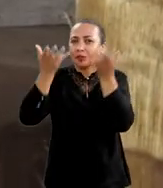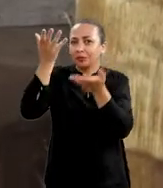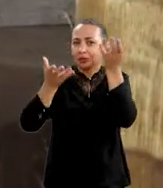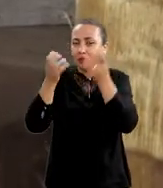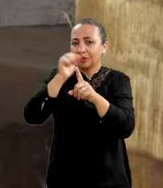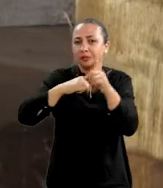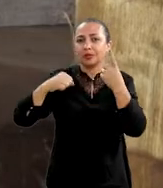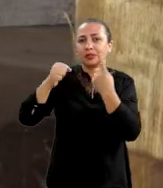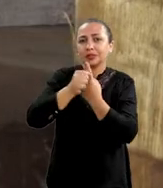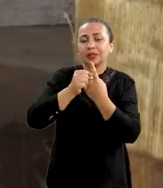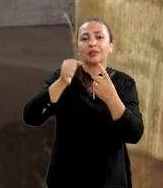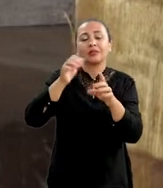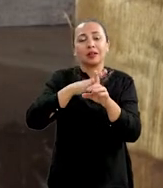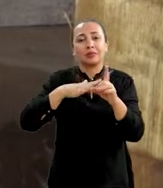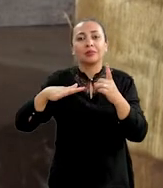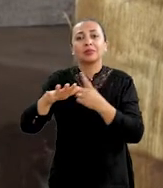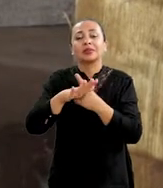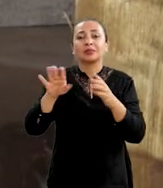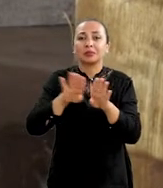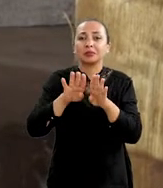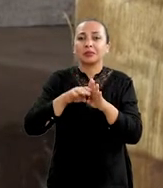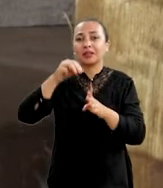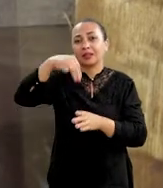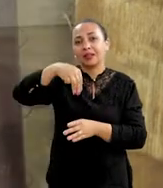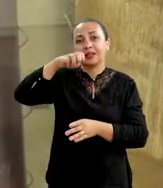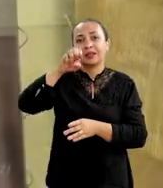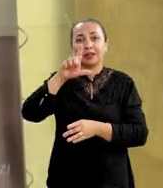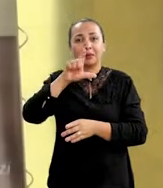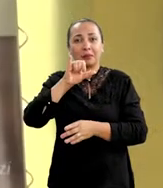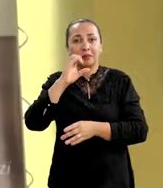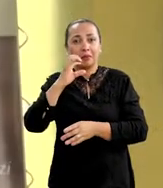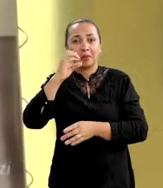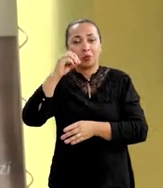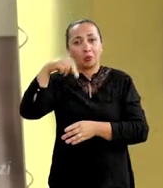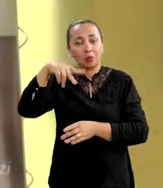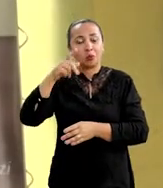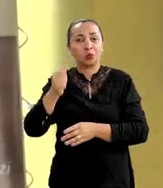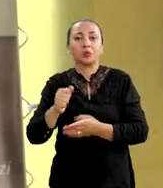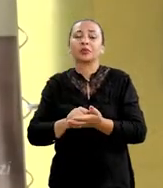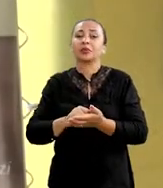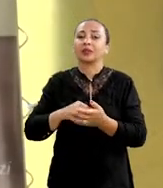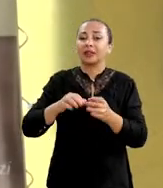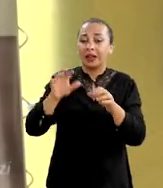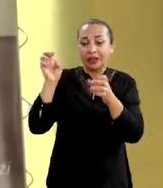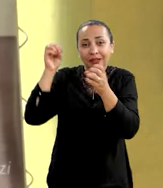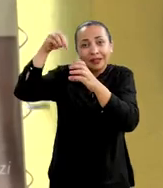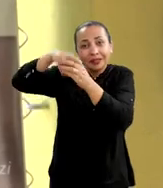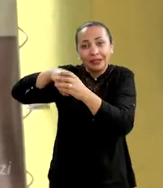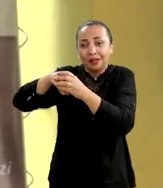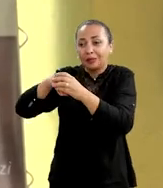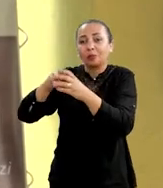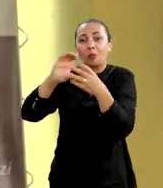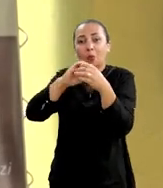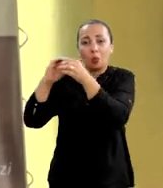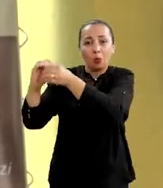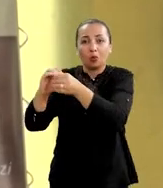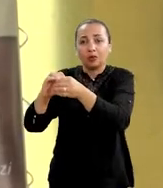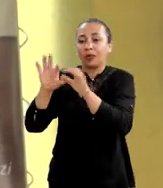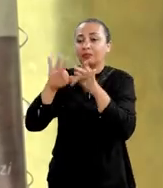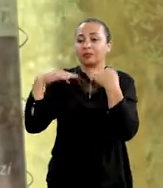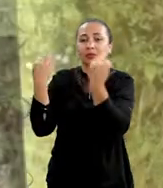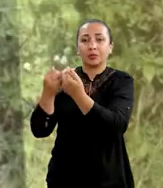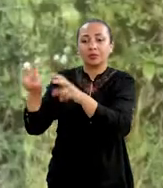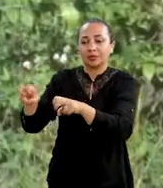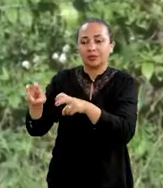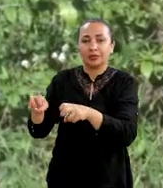viabilidade econômica, social e ambiental da meliponicultura. E isso inserida num contexto da agricultura familiar voltada para o